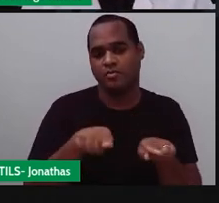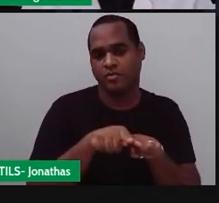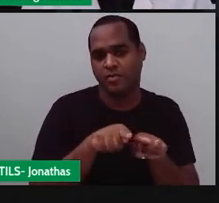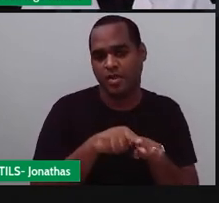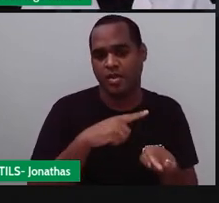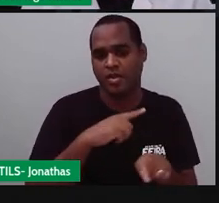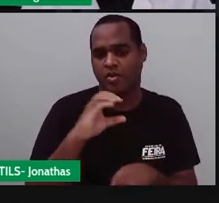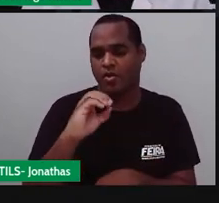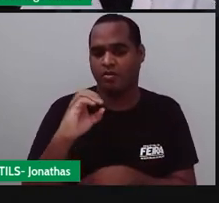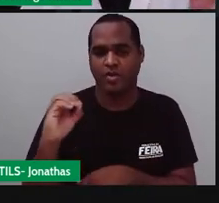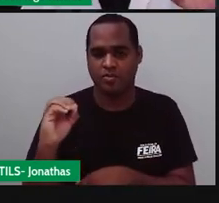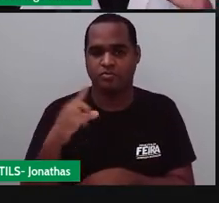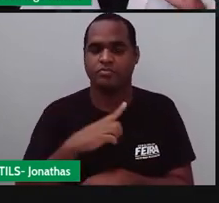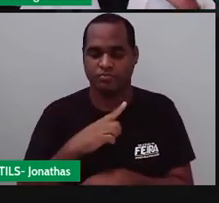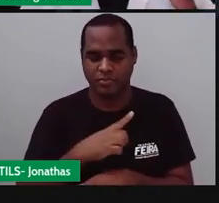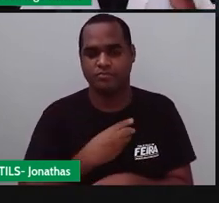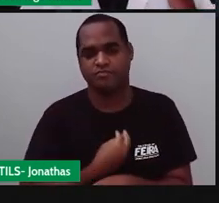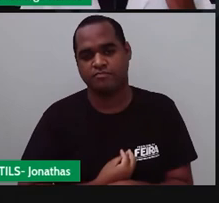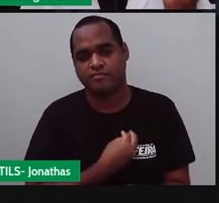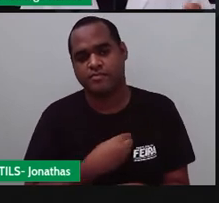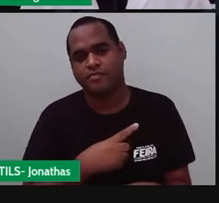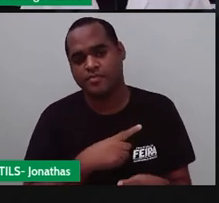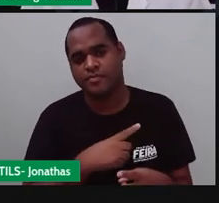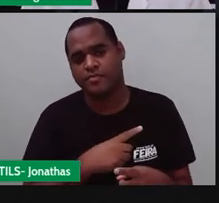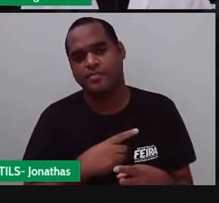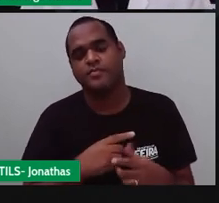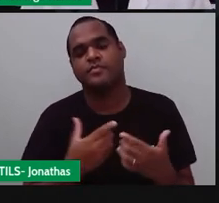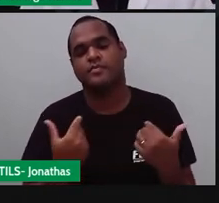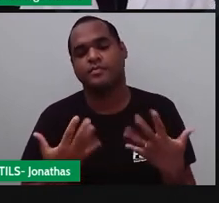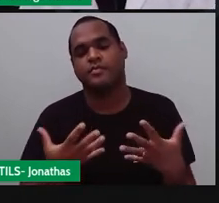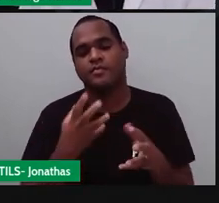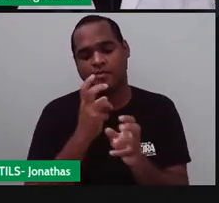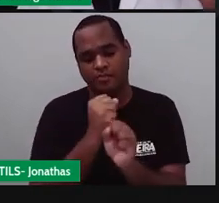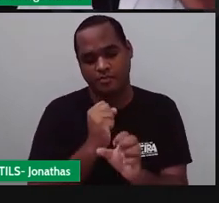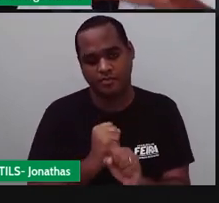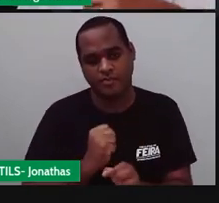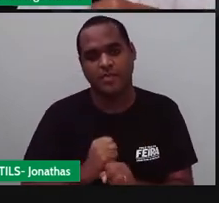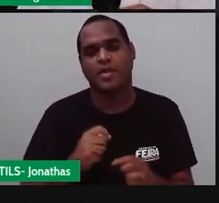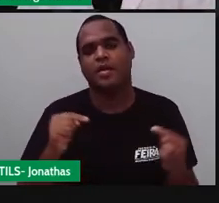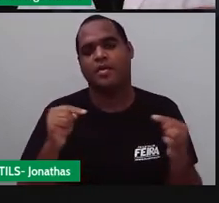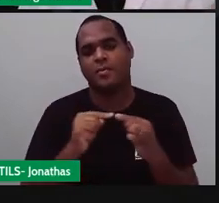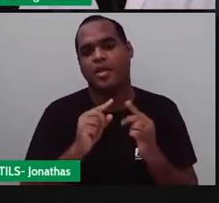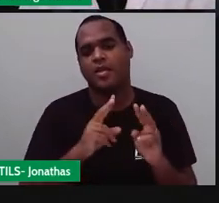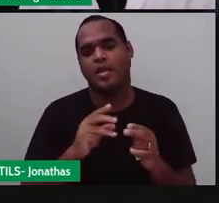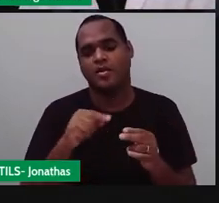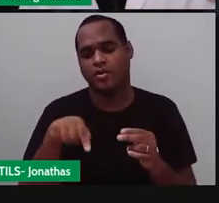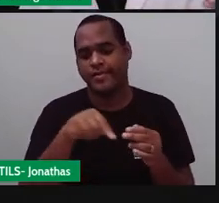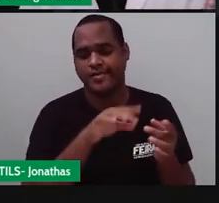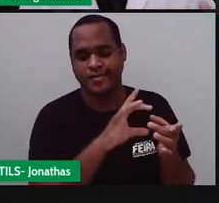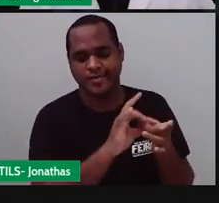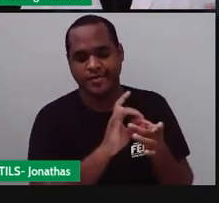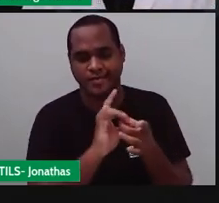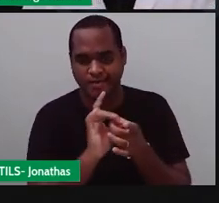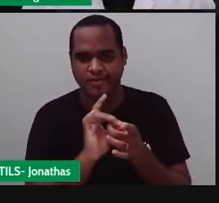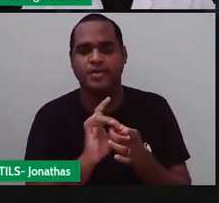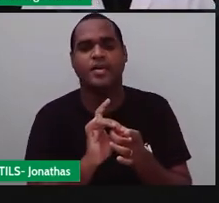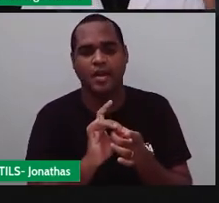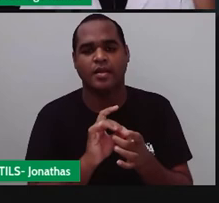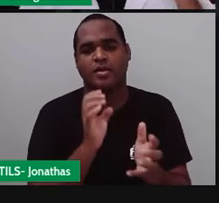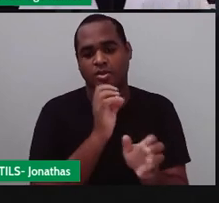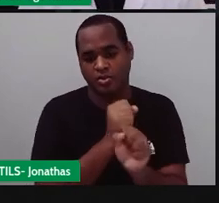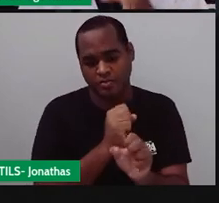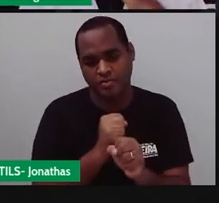tem dois zeros a quantidade de zeros a gente associa né a quantidade de